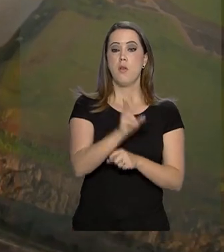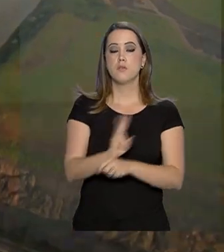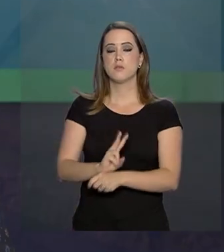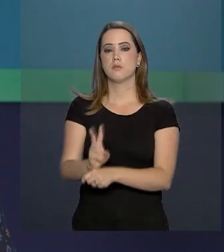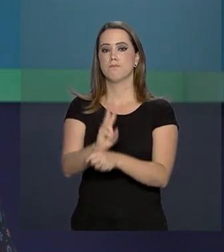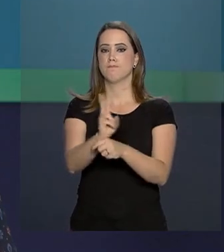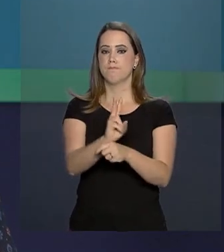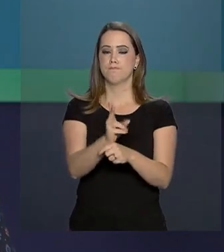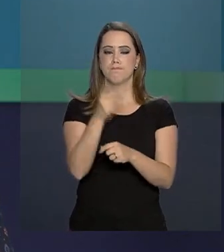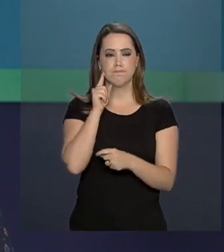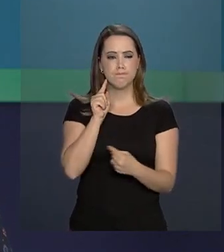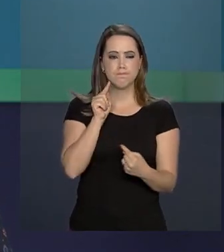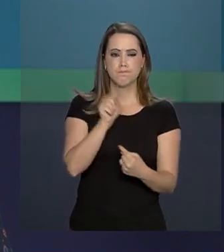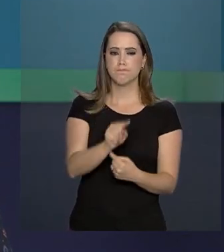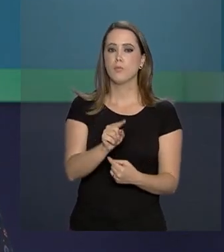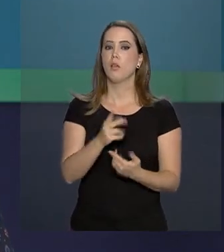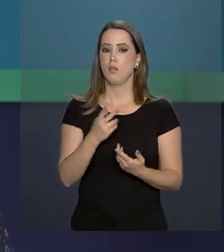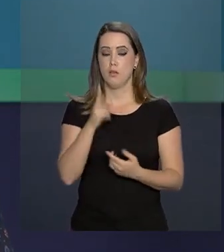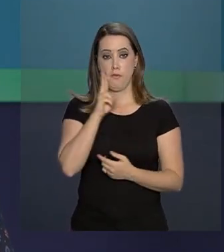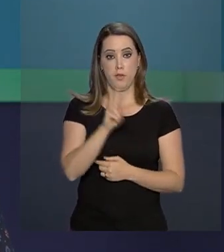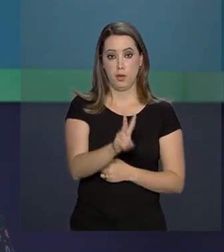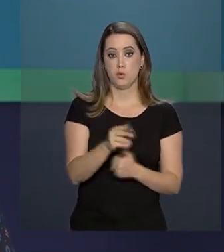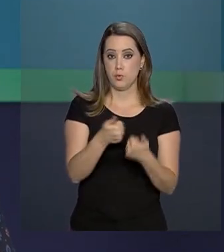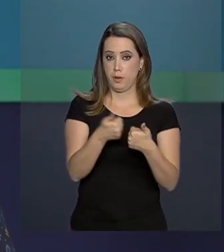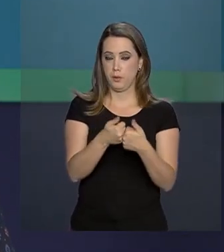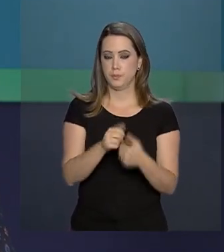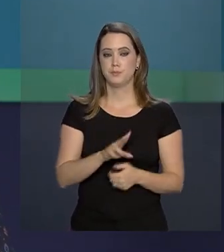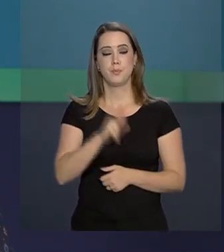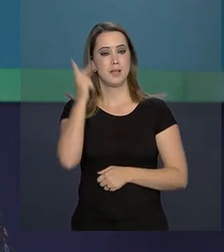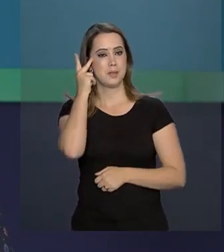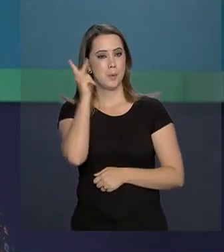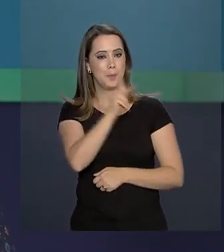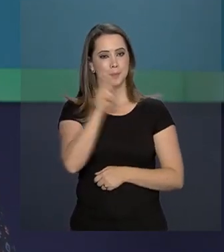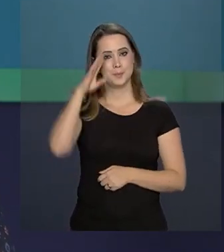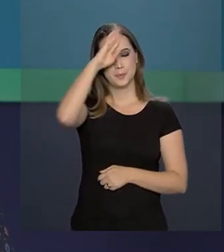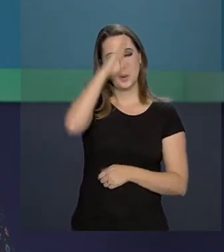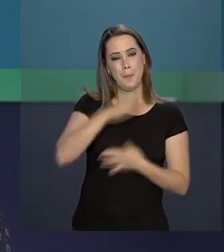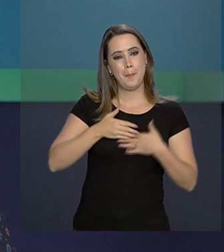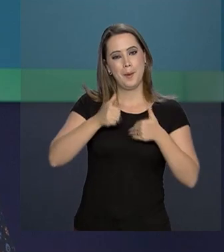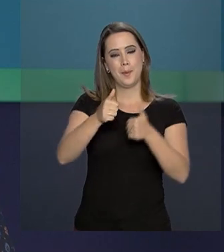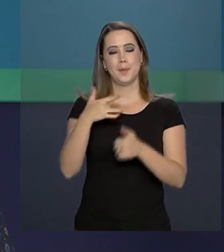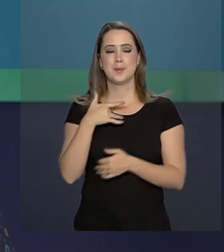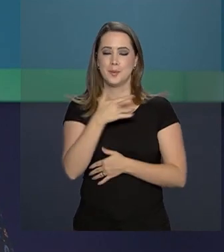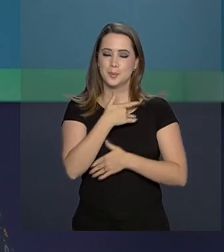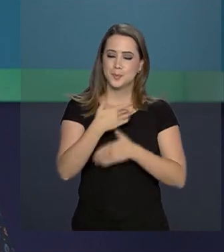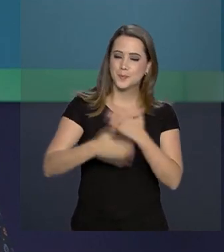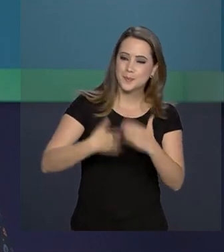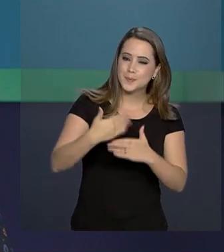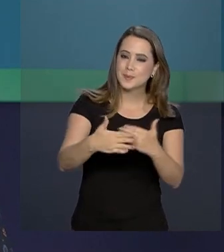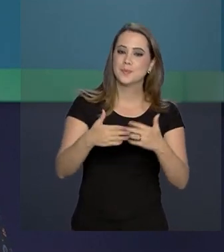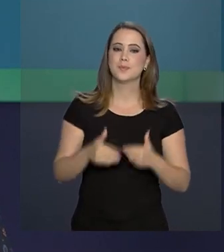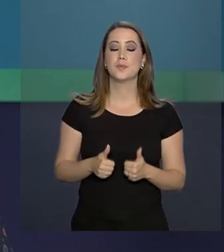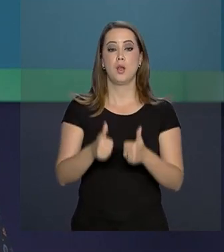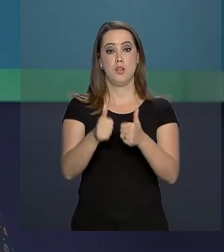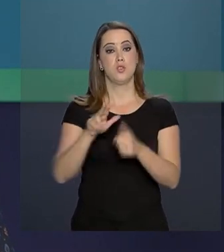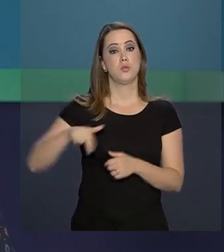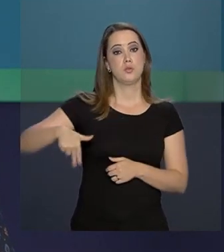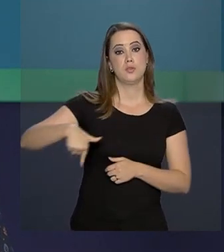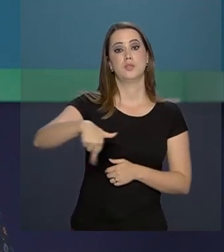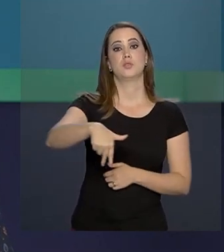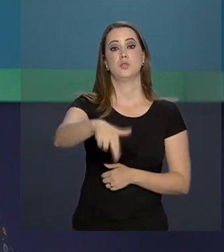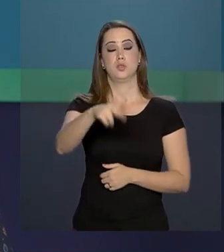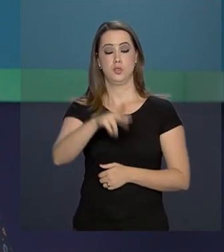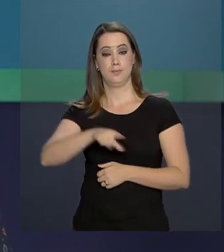fiscalizados. Em São Paulo, o presidente Jair Bolsonaro segue em recuperação, estado de saúde evolui e Bolsonaro já caminha pelos